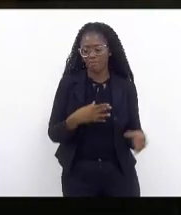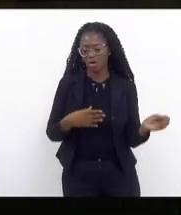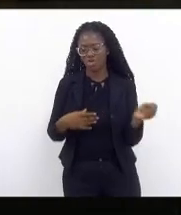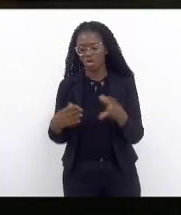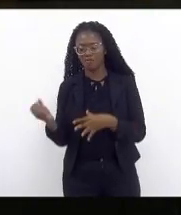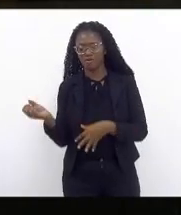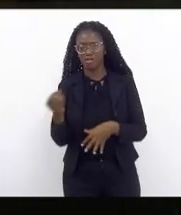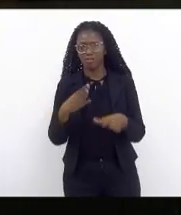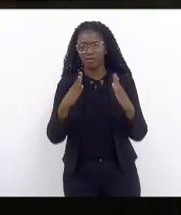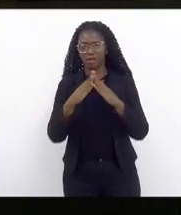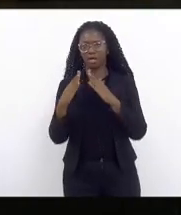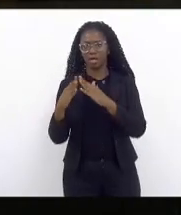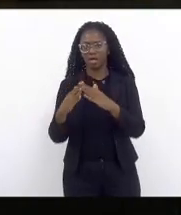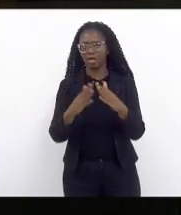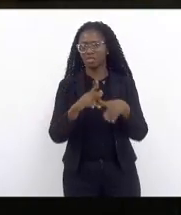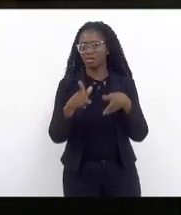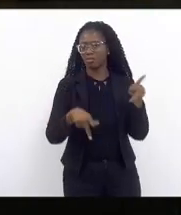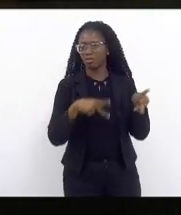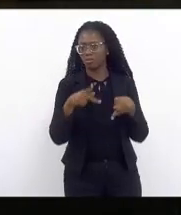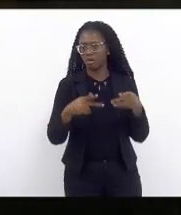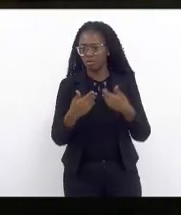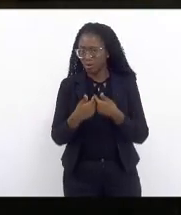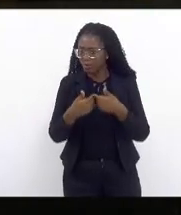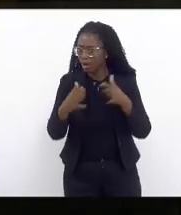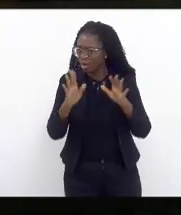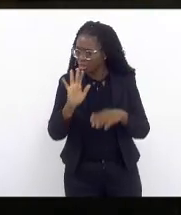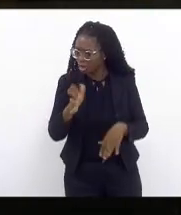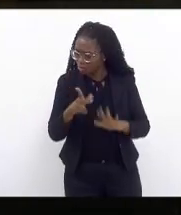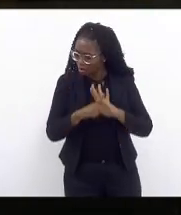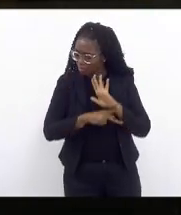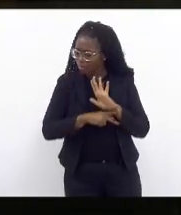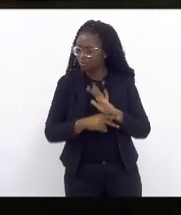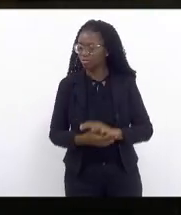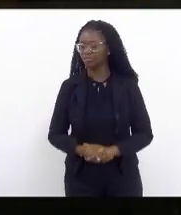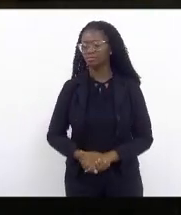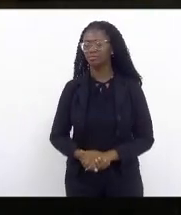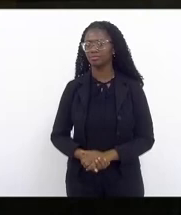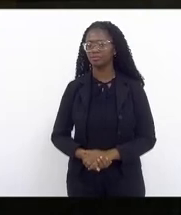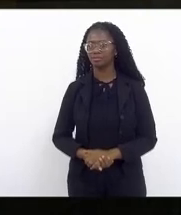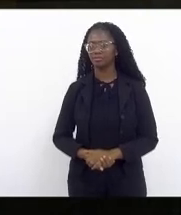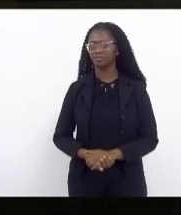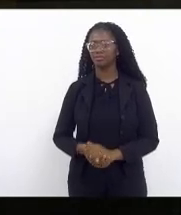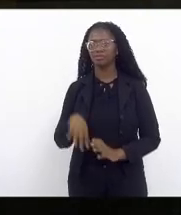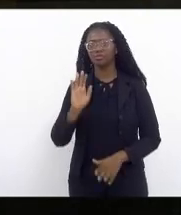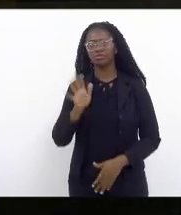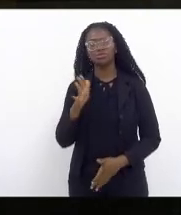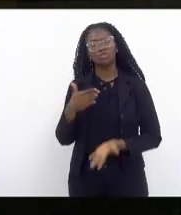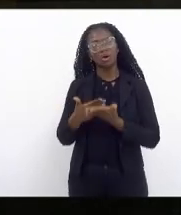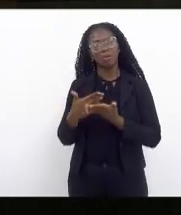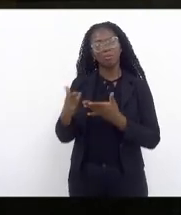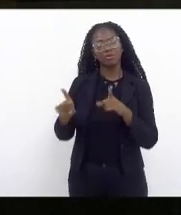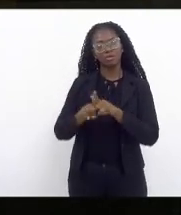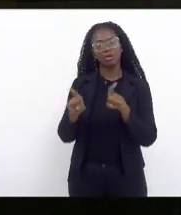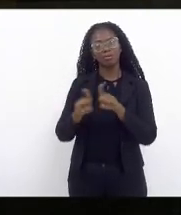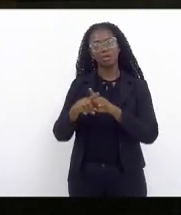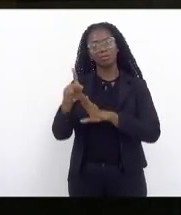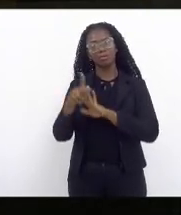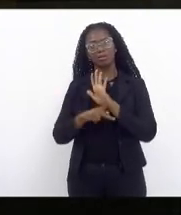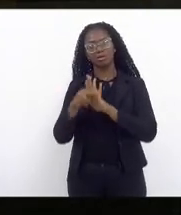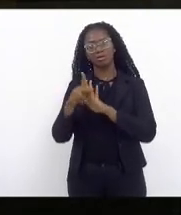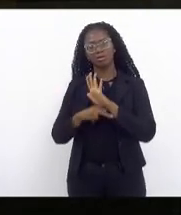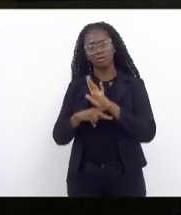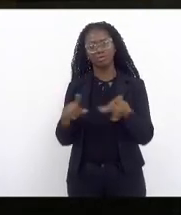populares o projeto já foi lançado já iniciou um grande projeto através da